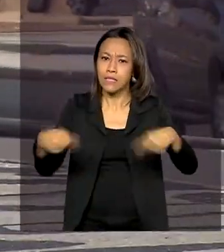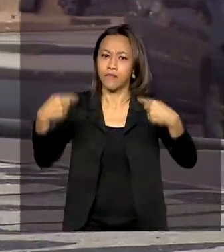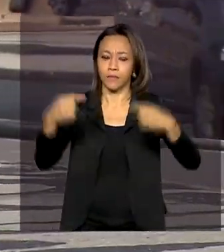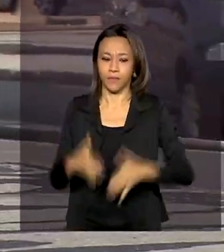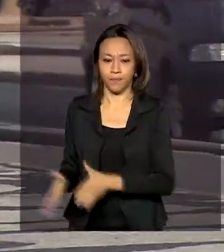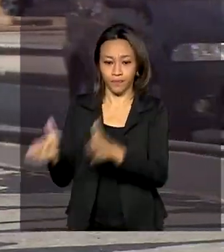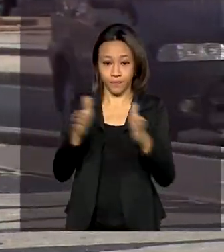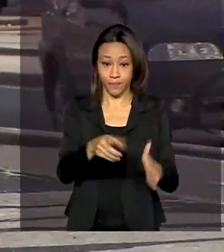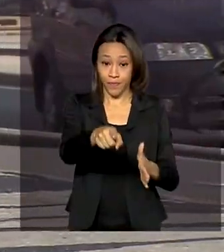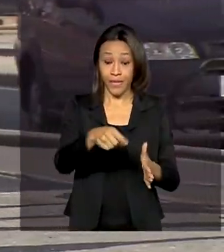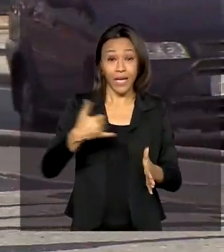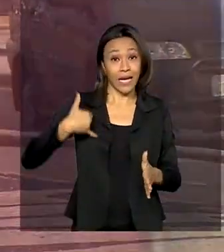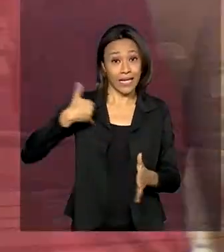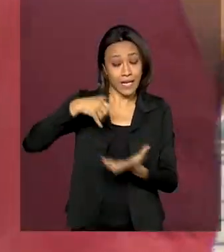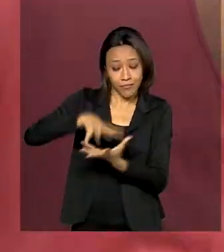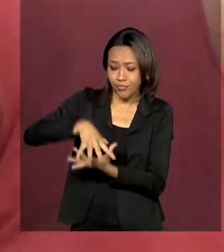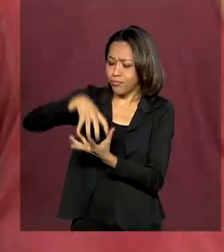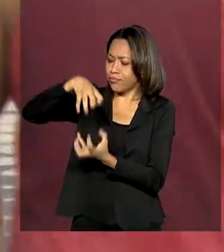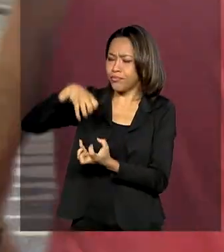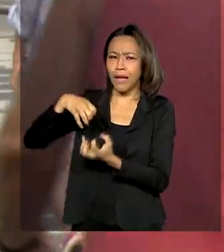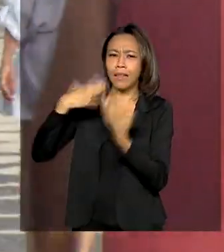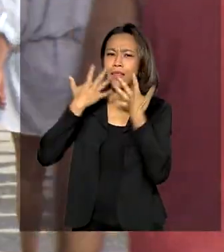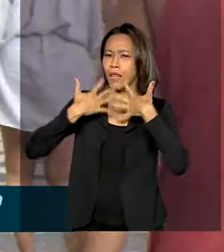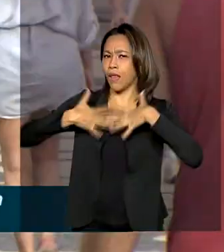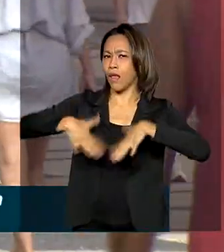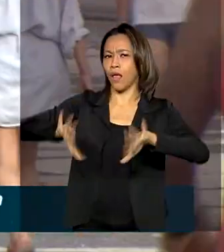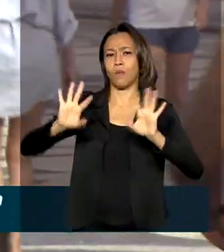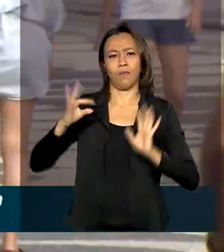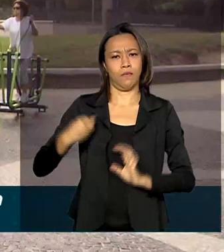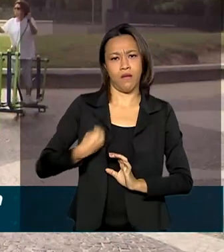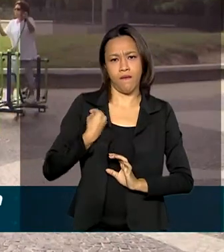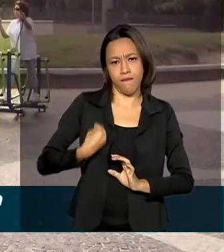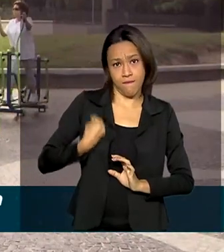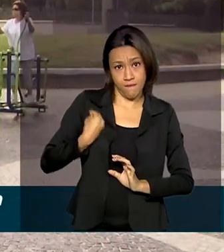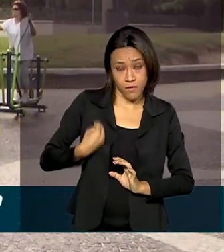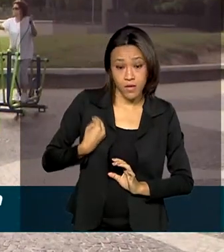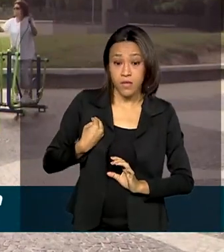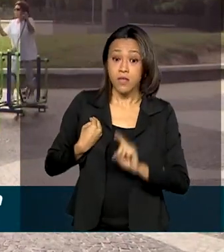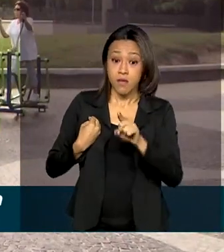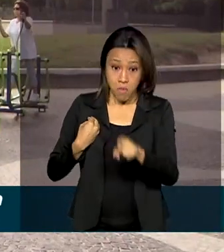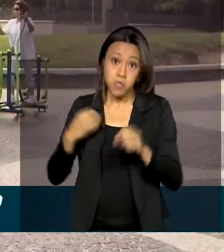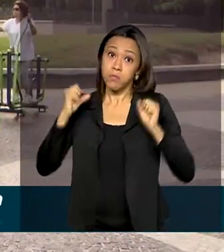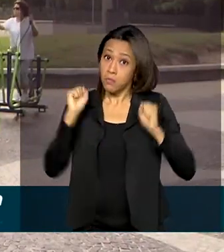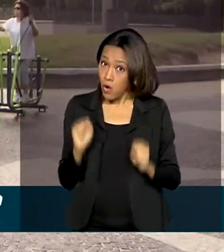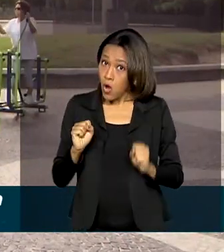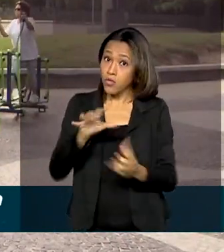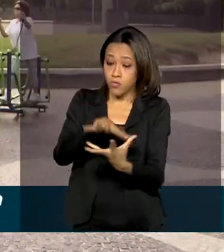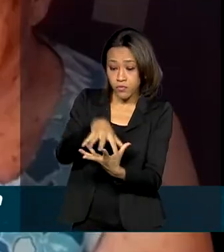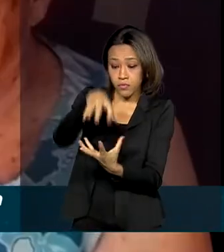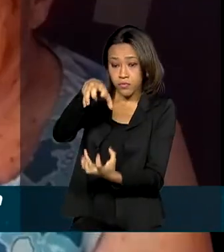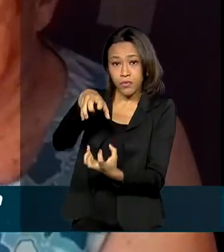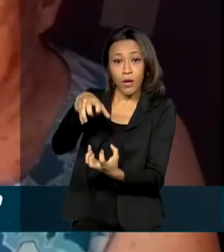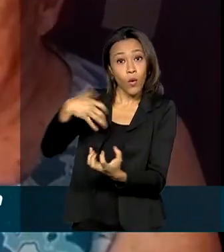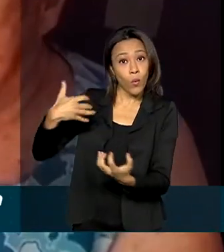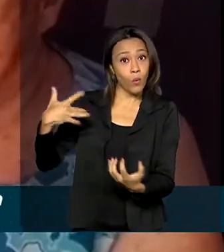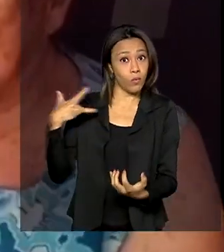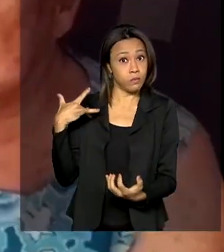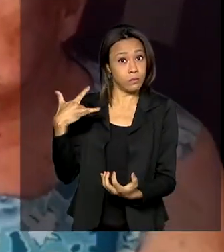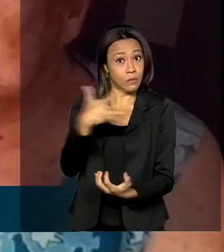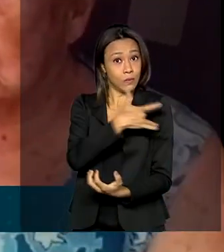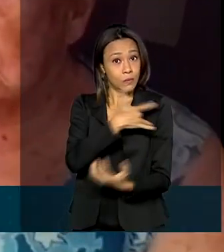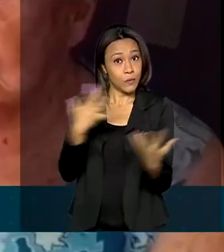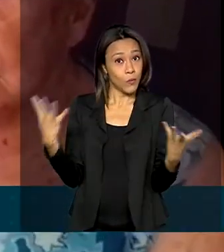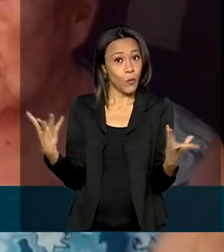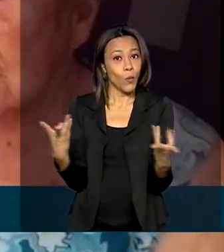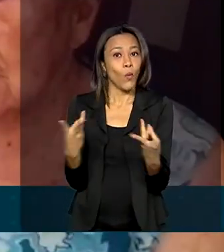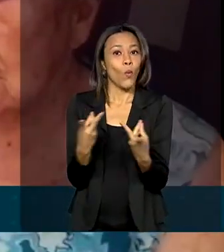Envelhecer é a lei natural da vida. Mas quem disse que não se pode envelhecer com qualidade? Dona Maria Amélia, por